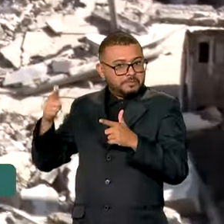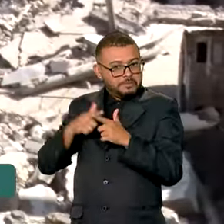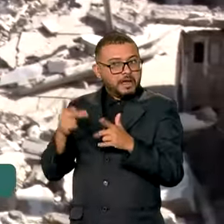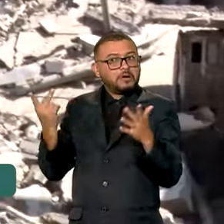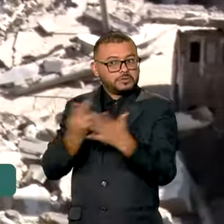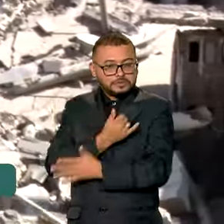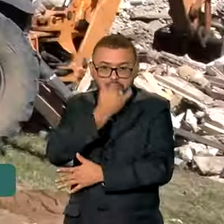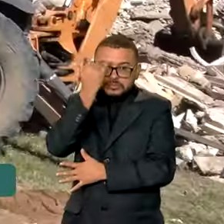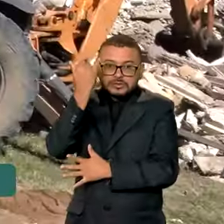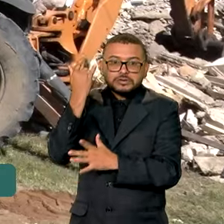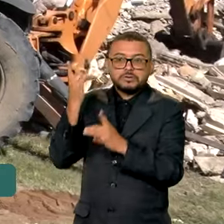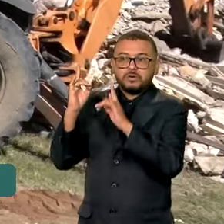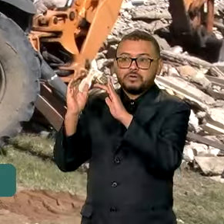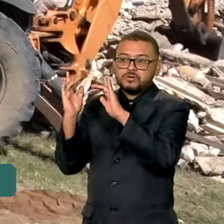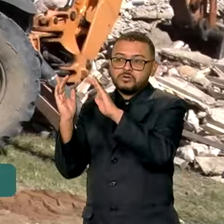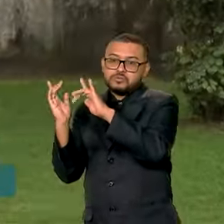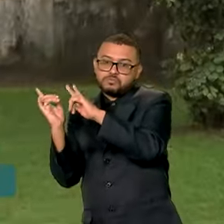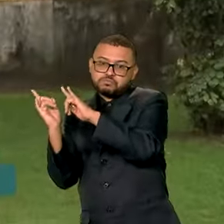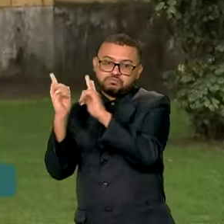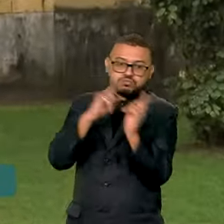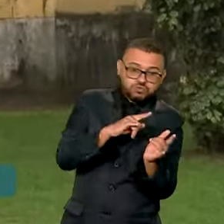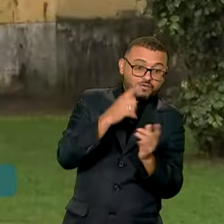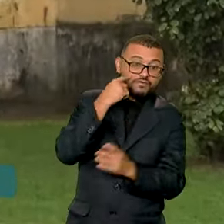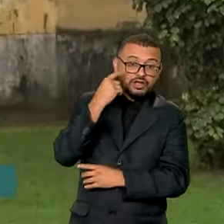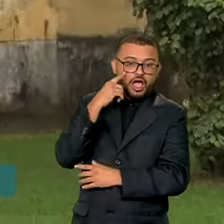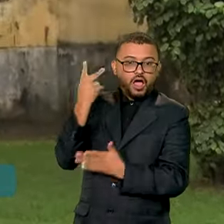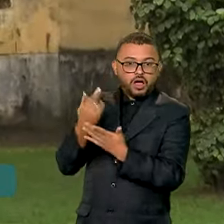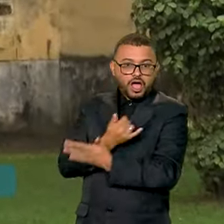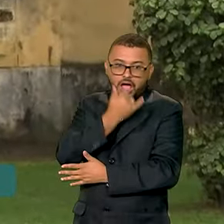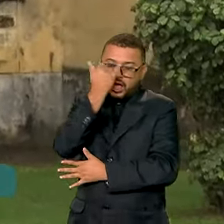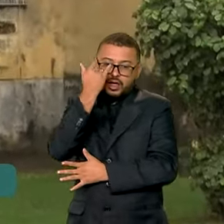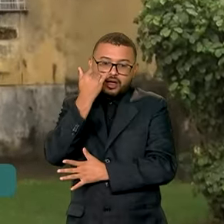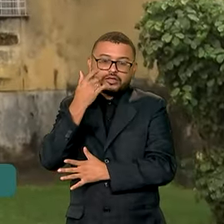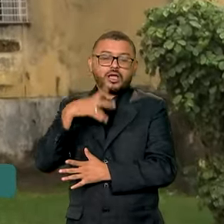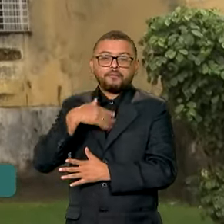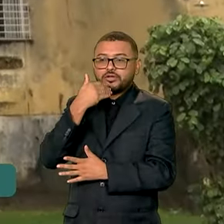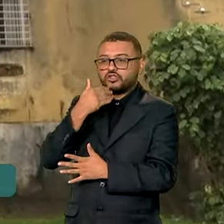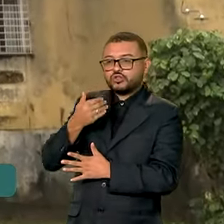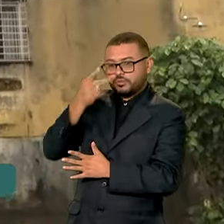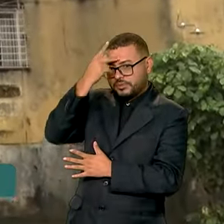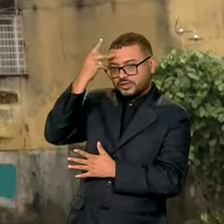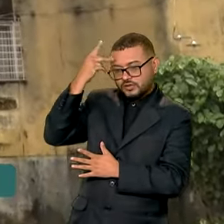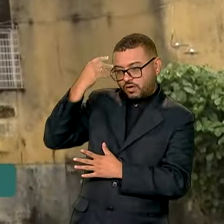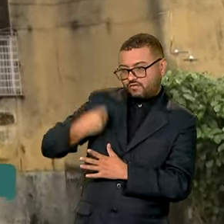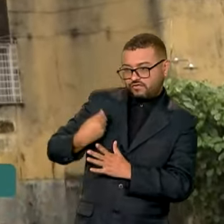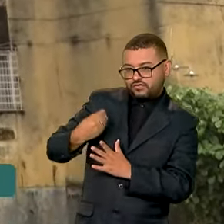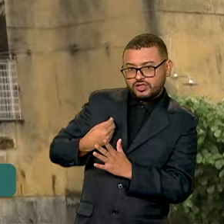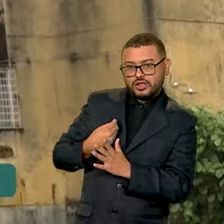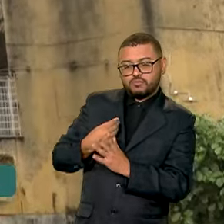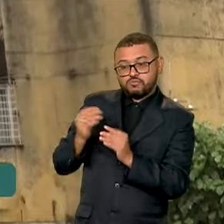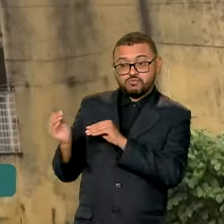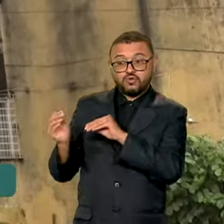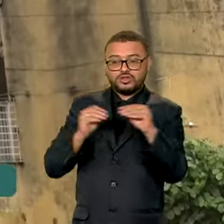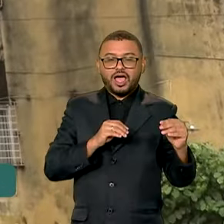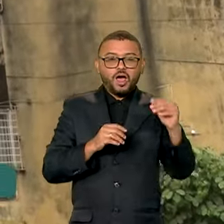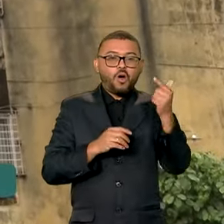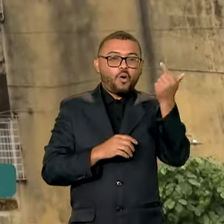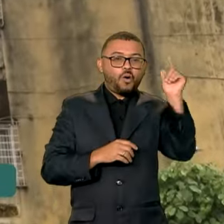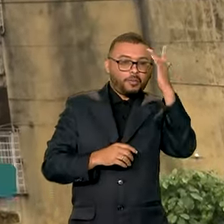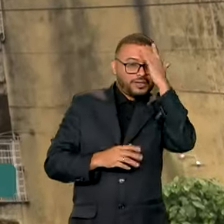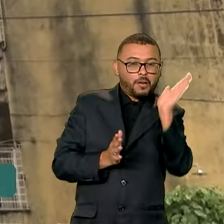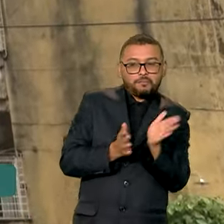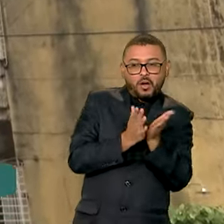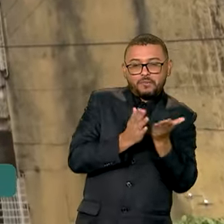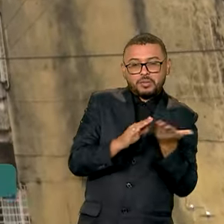oferecem risco de desabamento. Esses locais foram desocupados pelos moradores originais ao longo dos anos, mas foram reocupados por